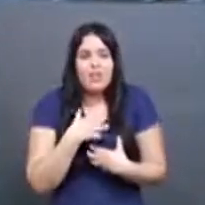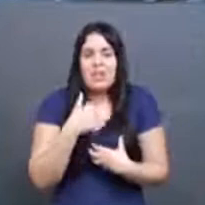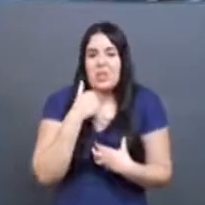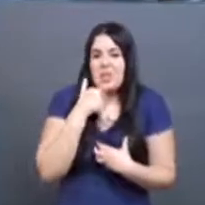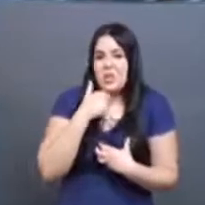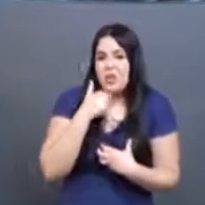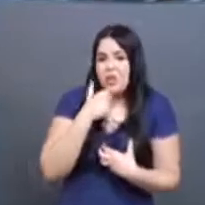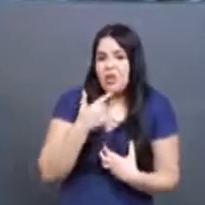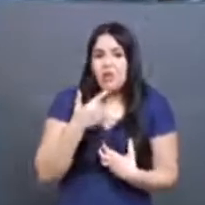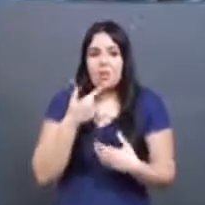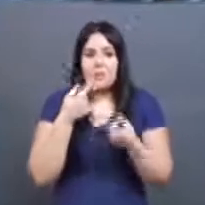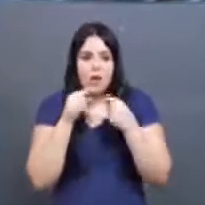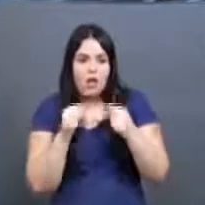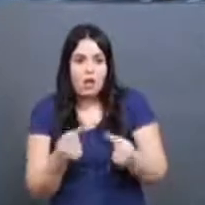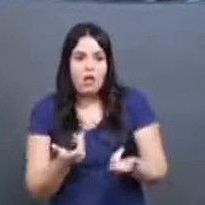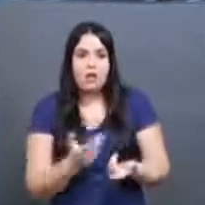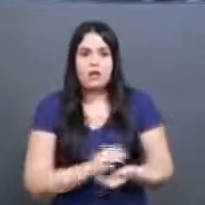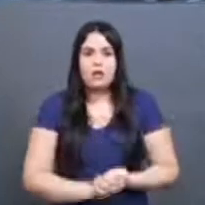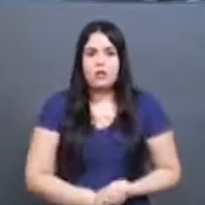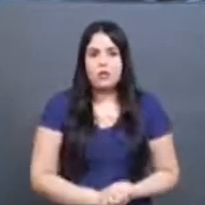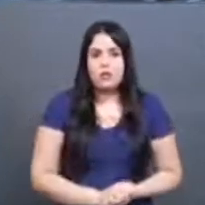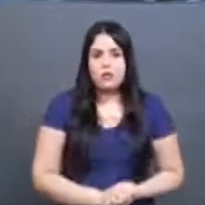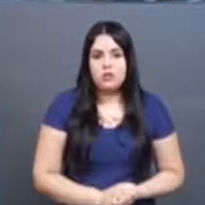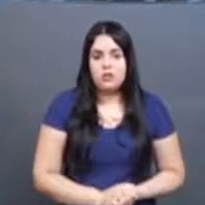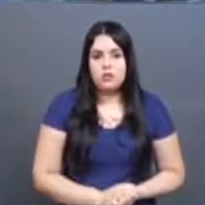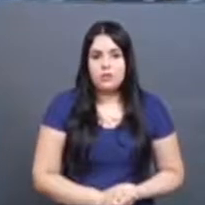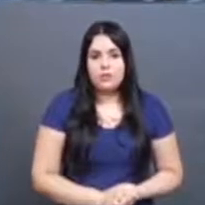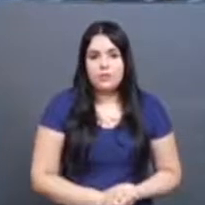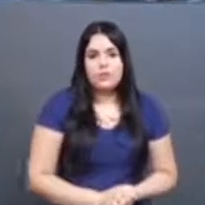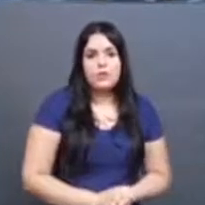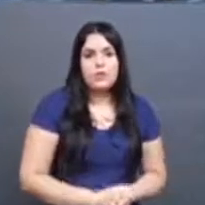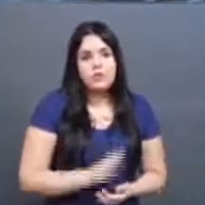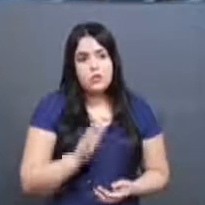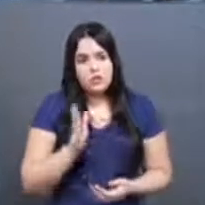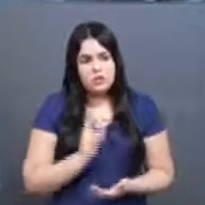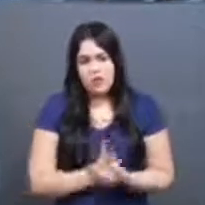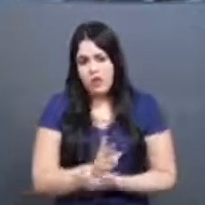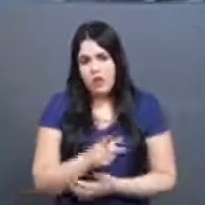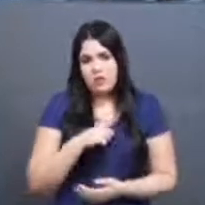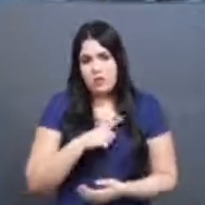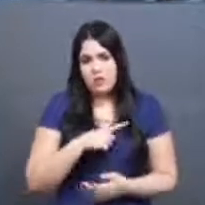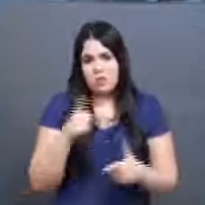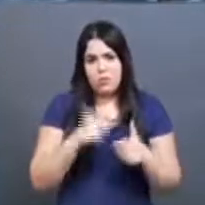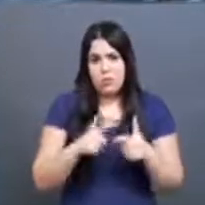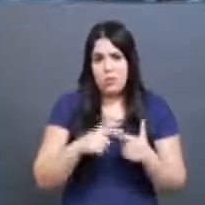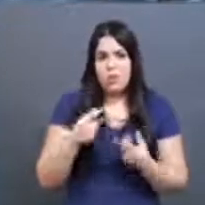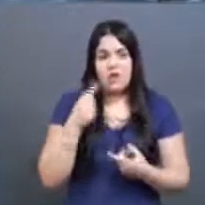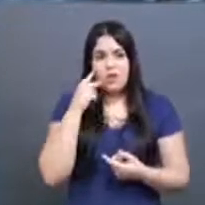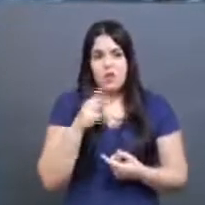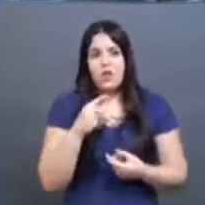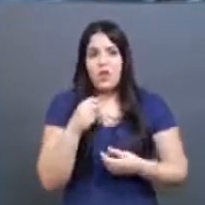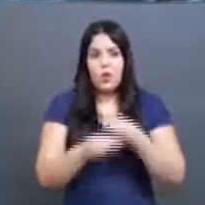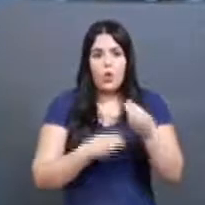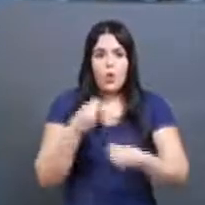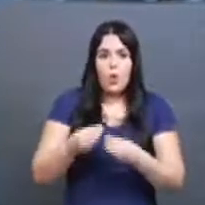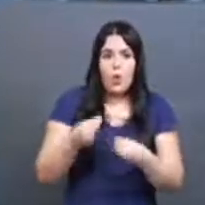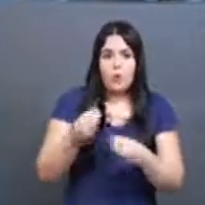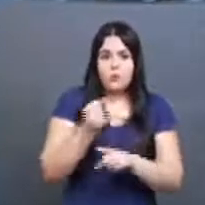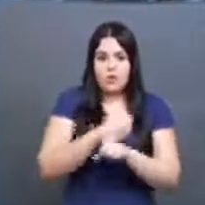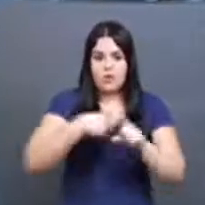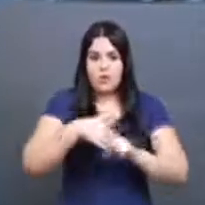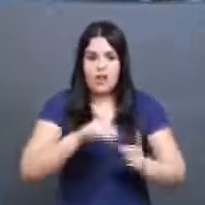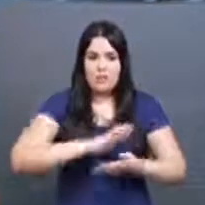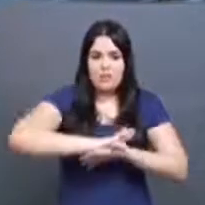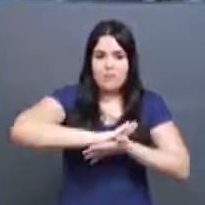com os problemas. Eu acho que a gente sempre teve essa incapacidade de lidar realmente com a forma como a sociedade é repressora, reprime